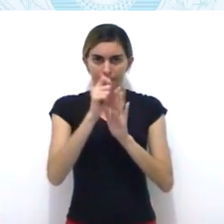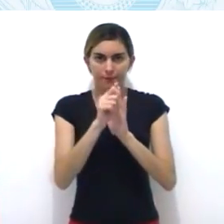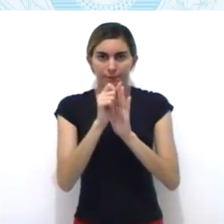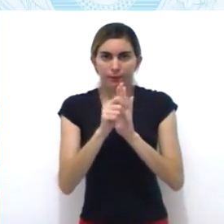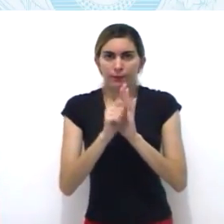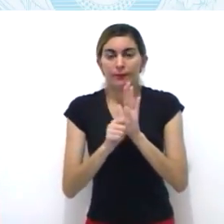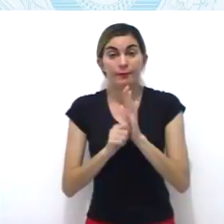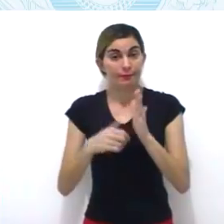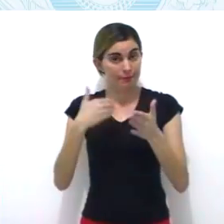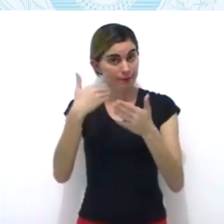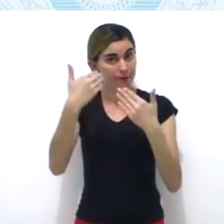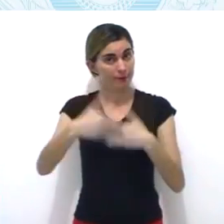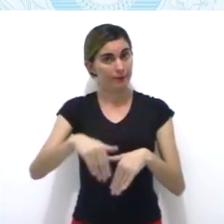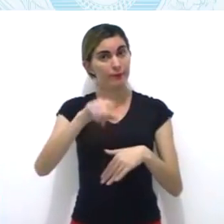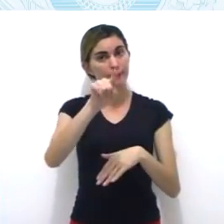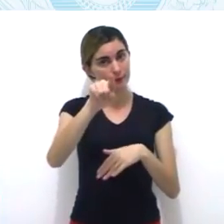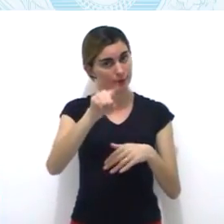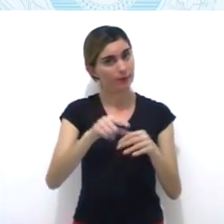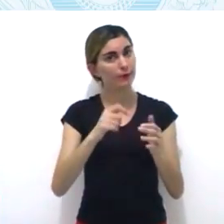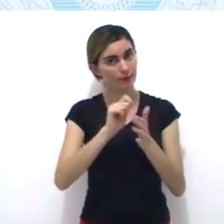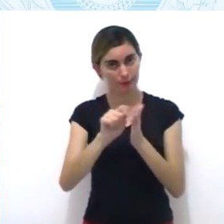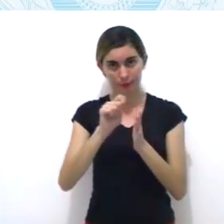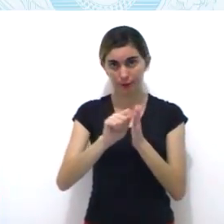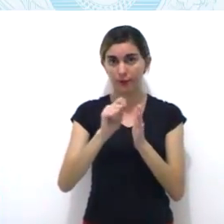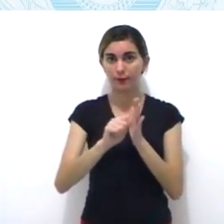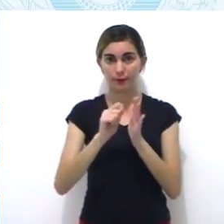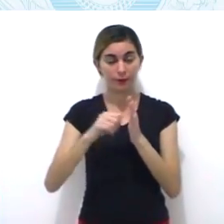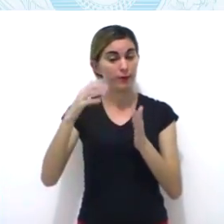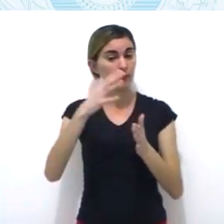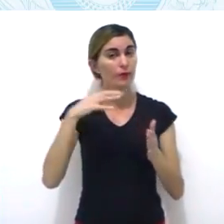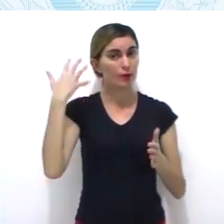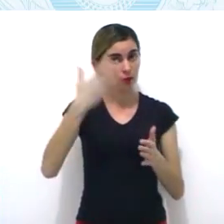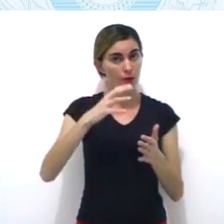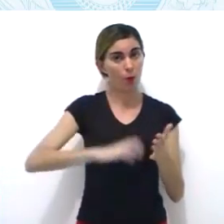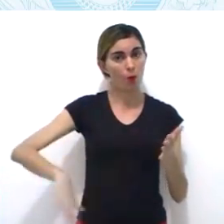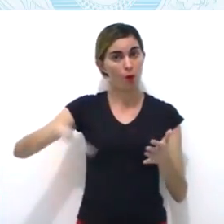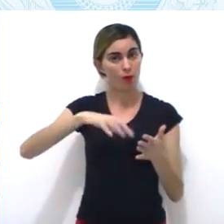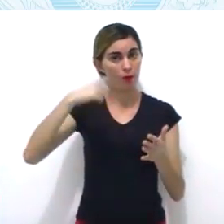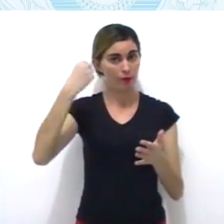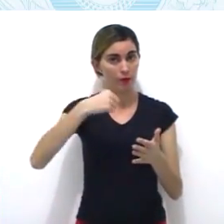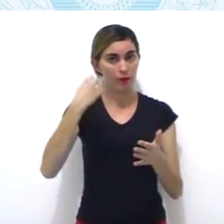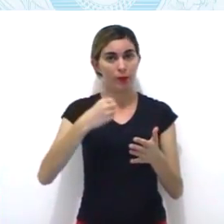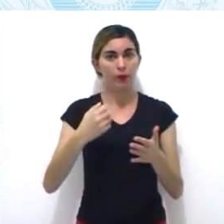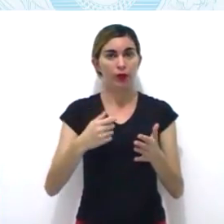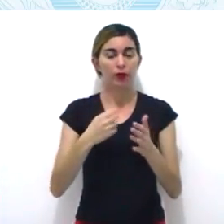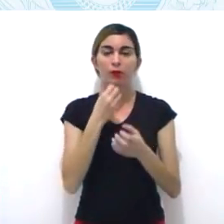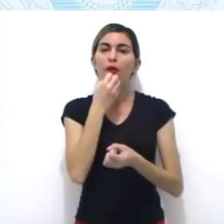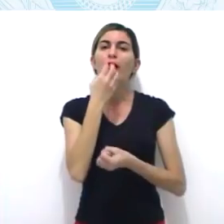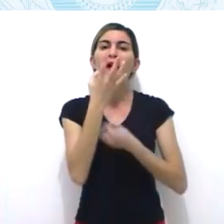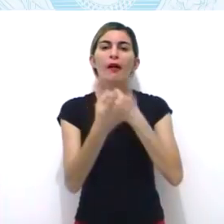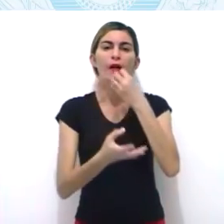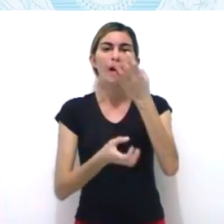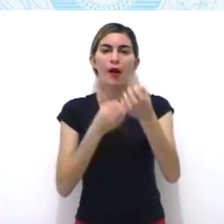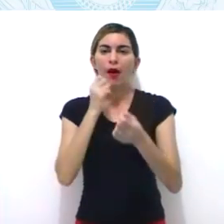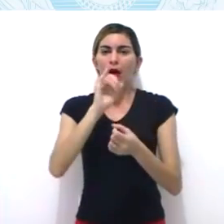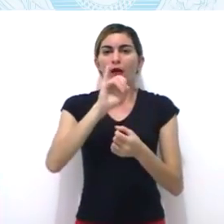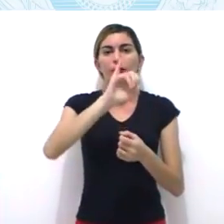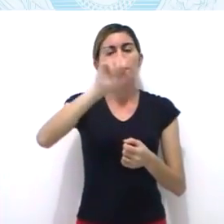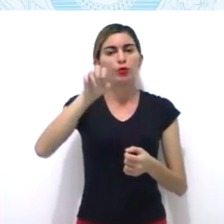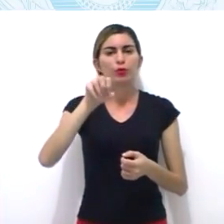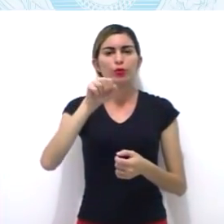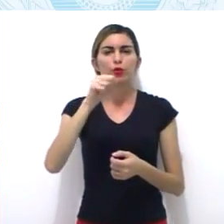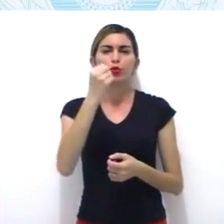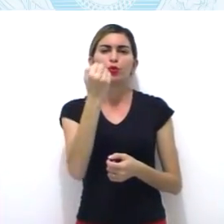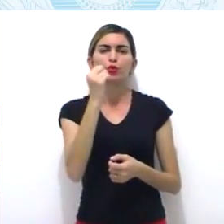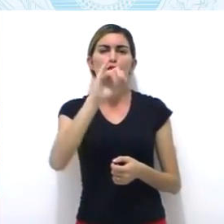Por Joaquim Silvério dos Reis ao governador da província, em troca